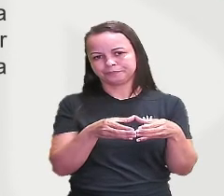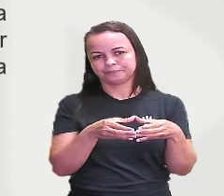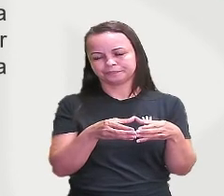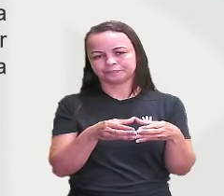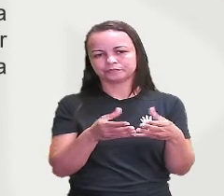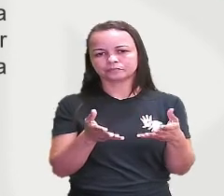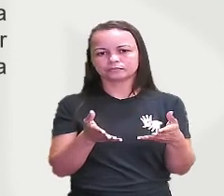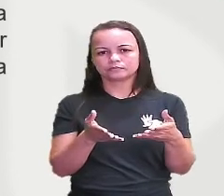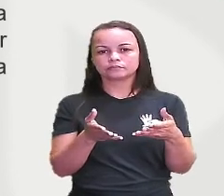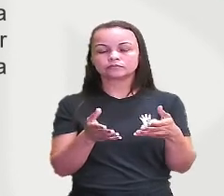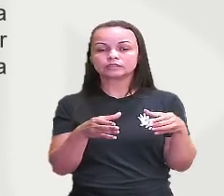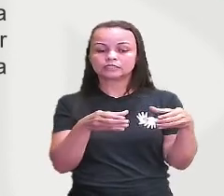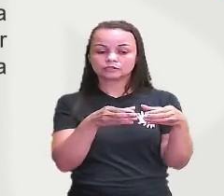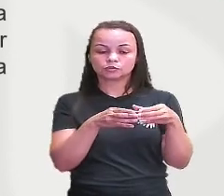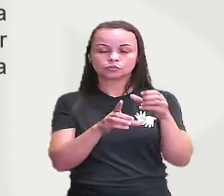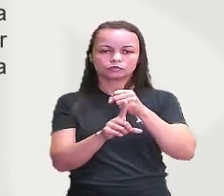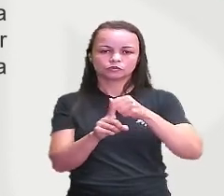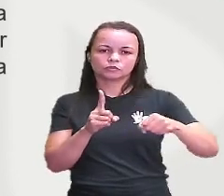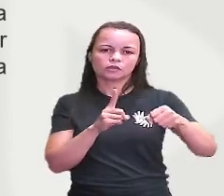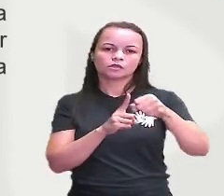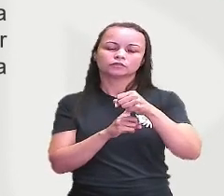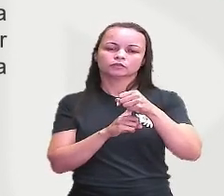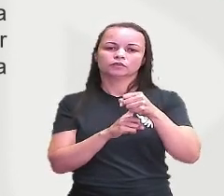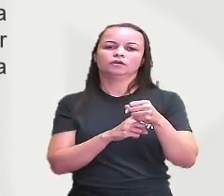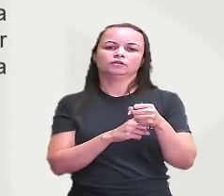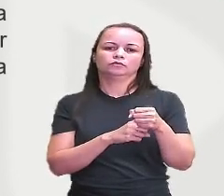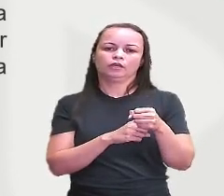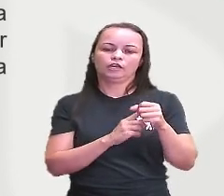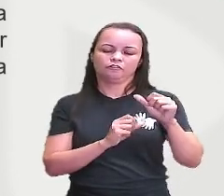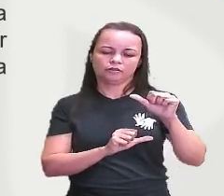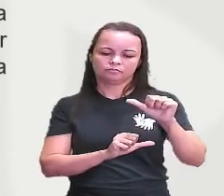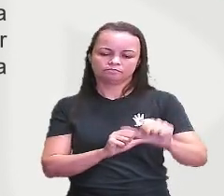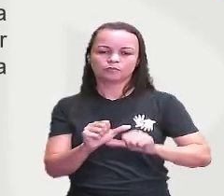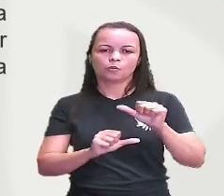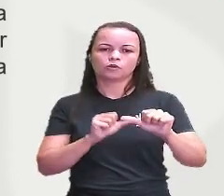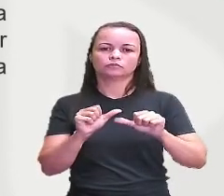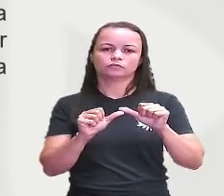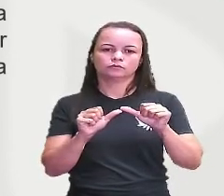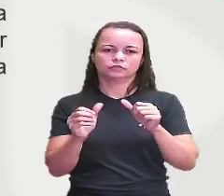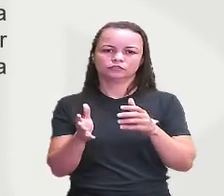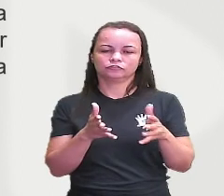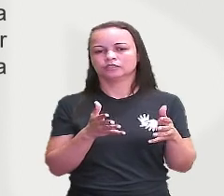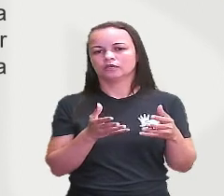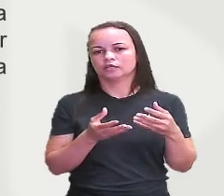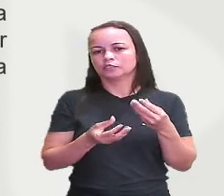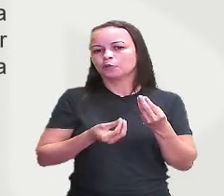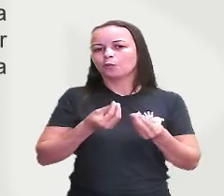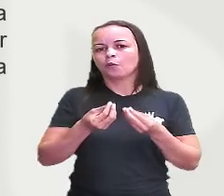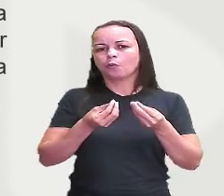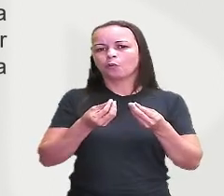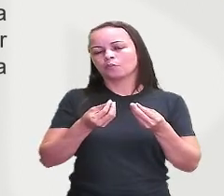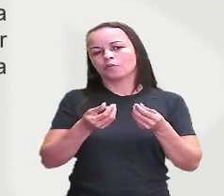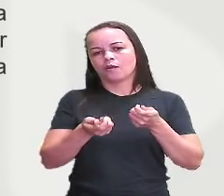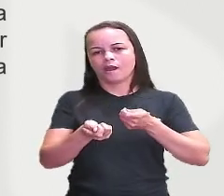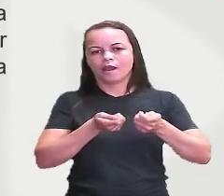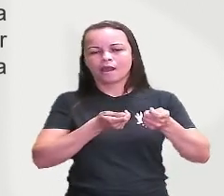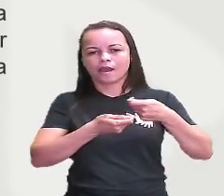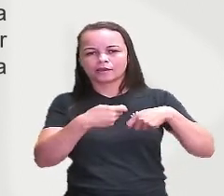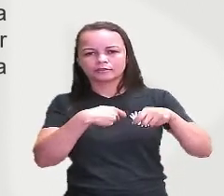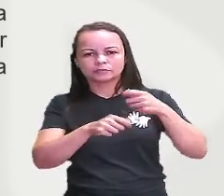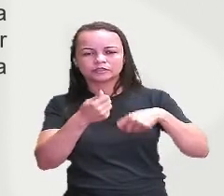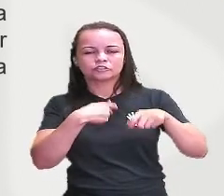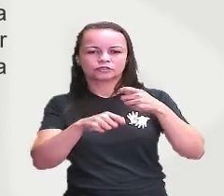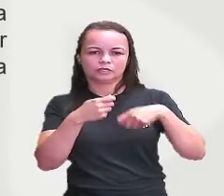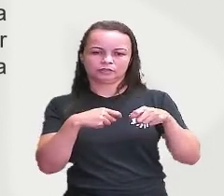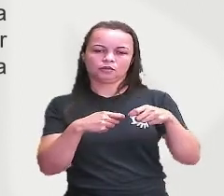social ele vai modificar a forma como a administração política da França